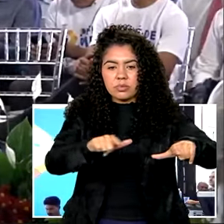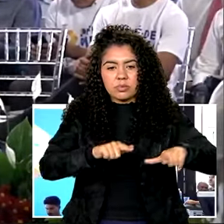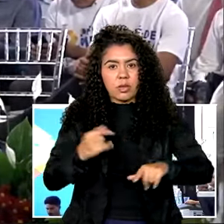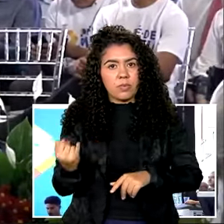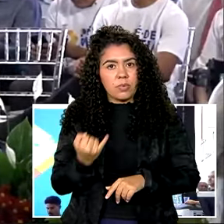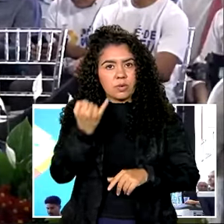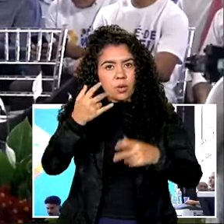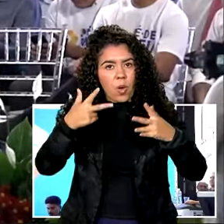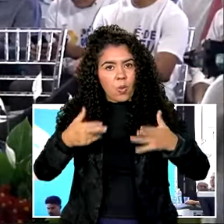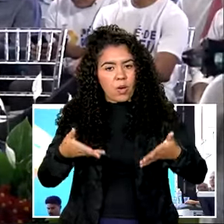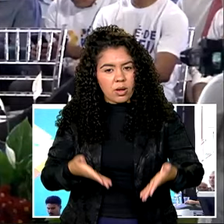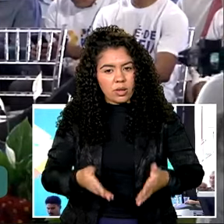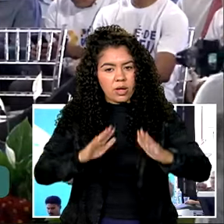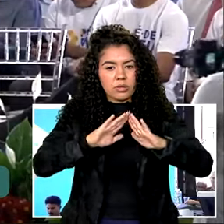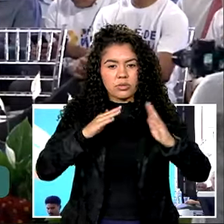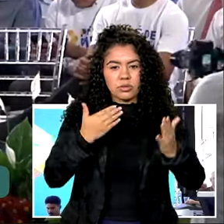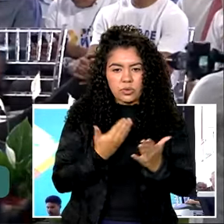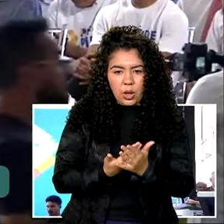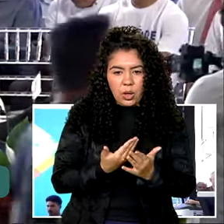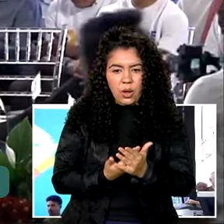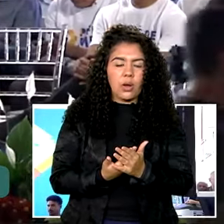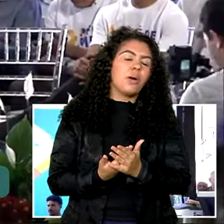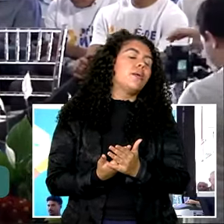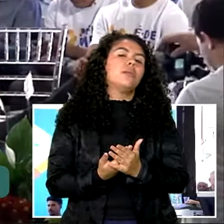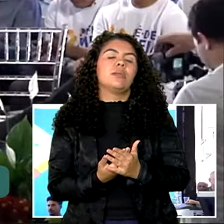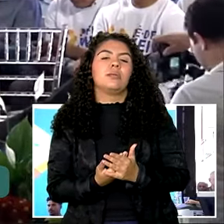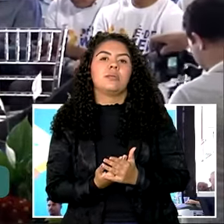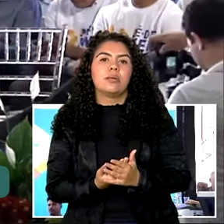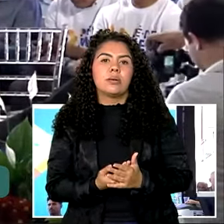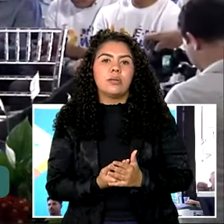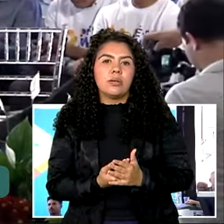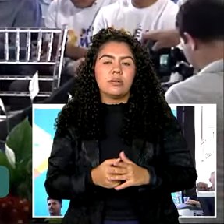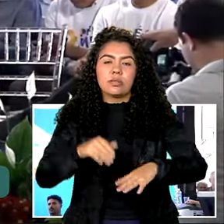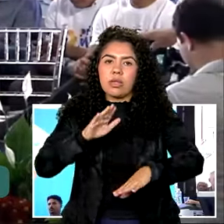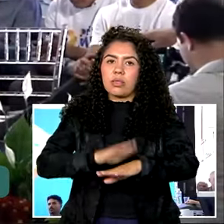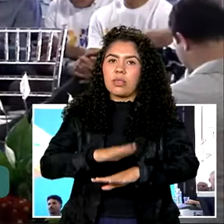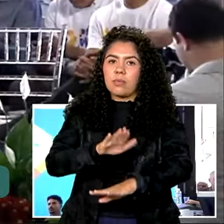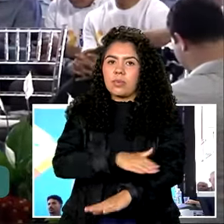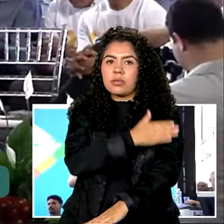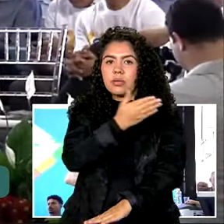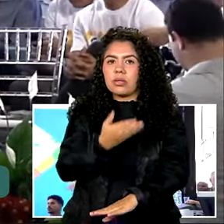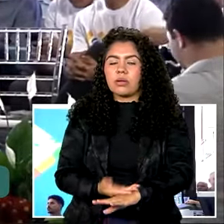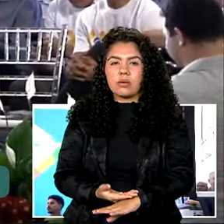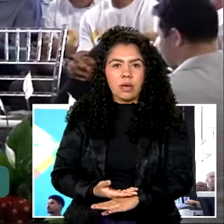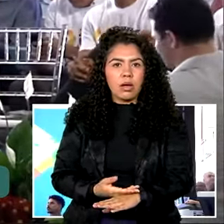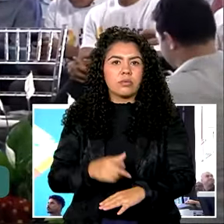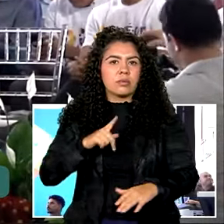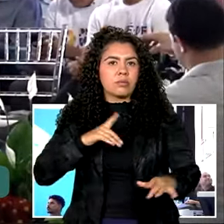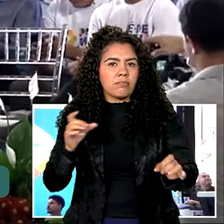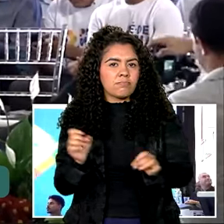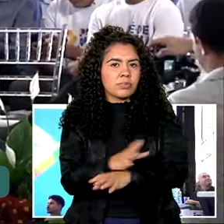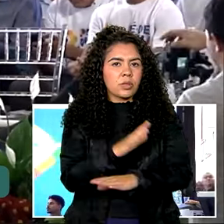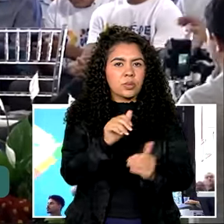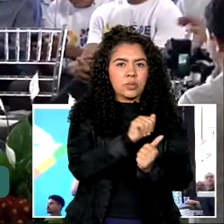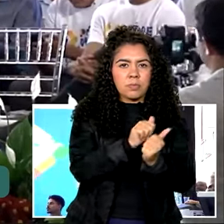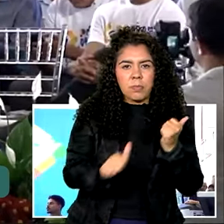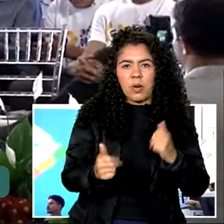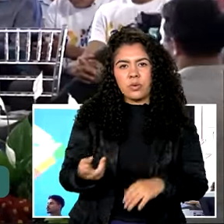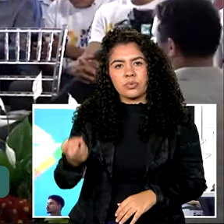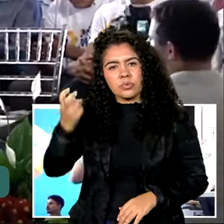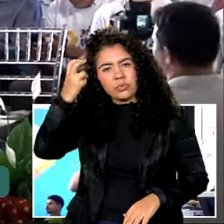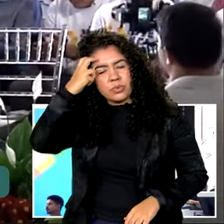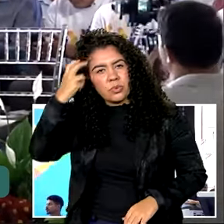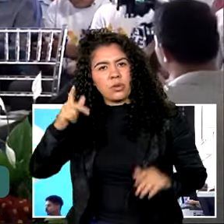esse. Escolas que ela tem, é escola de tempo integral que tem um ambiente para o esporte, para a cultura,